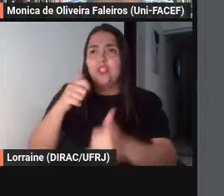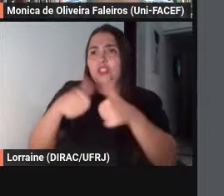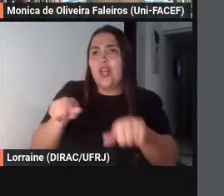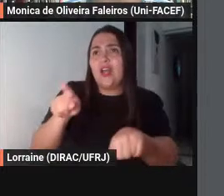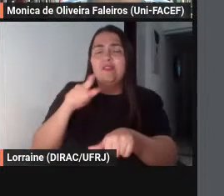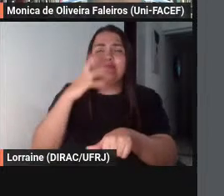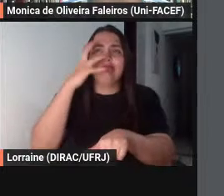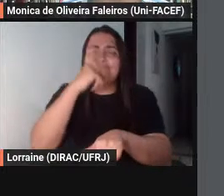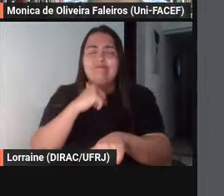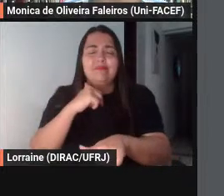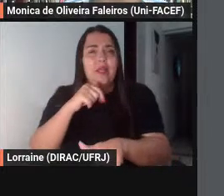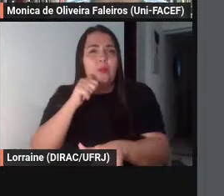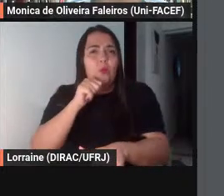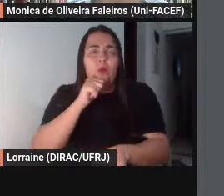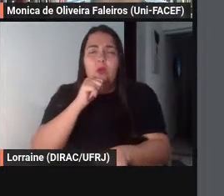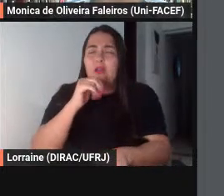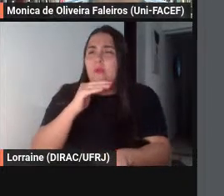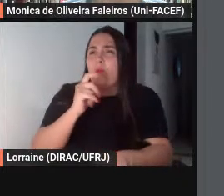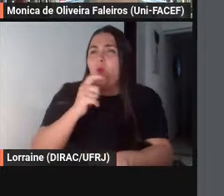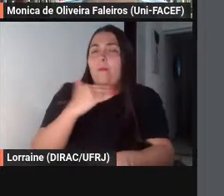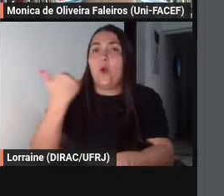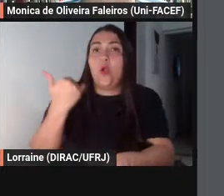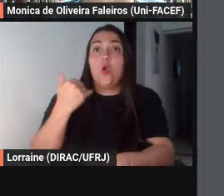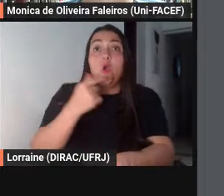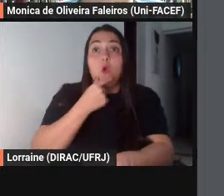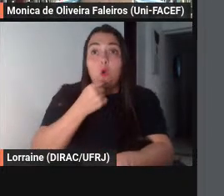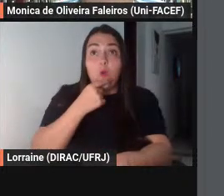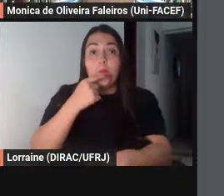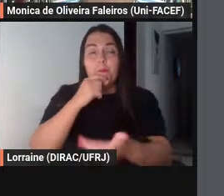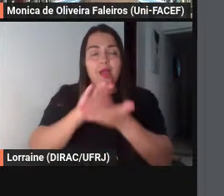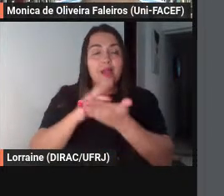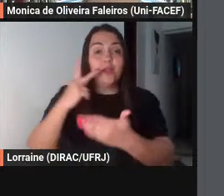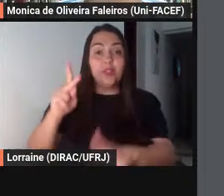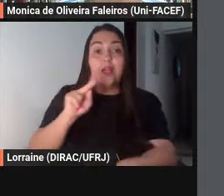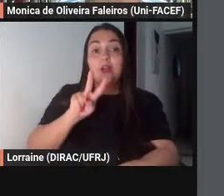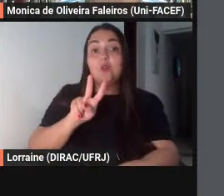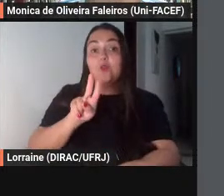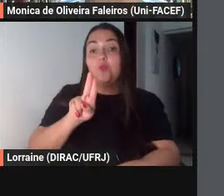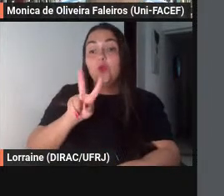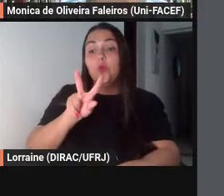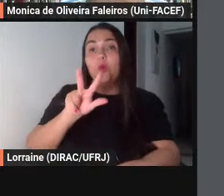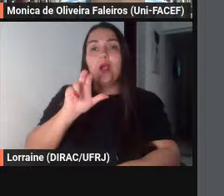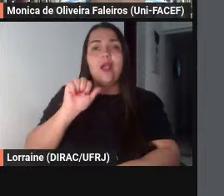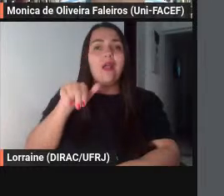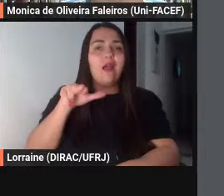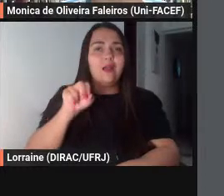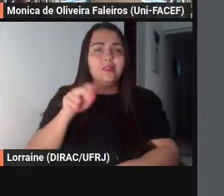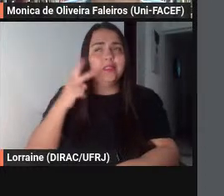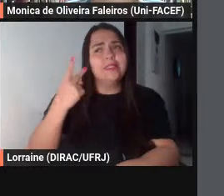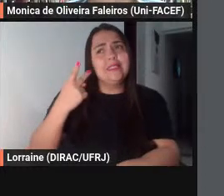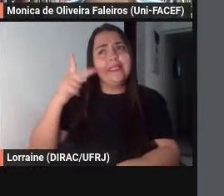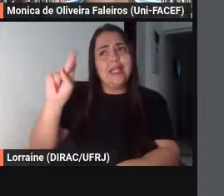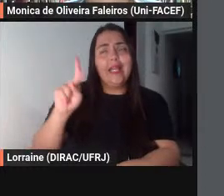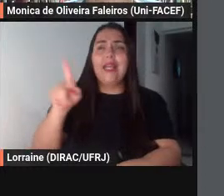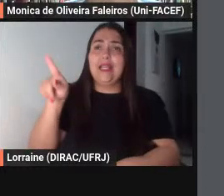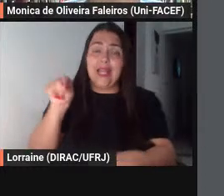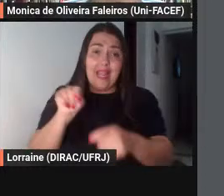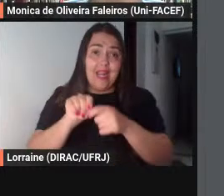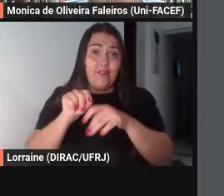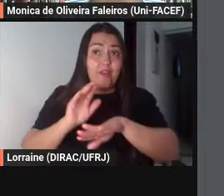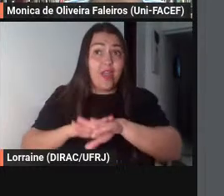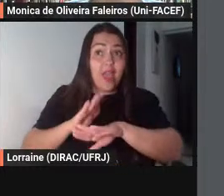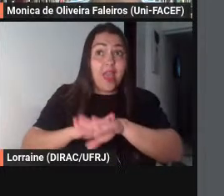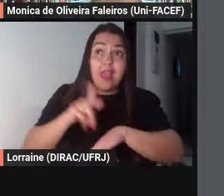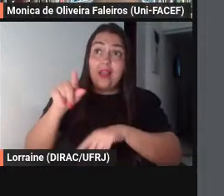e não bastasse o marido Vulcano sabe-se lá porque Taras precursoras fez para ela pessoalmente